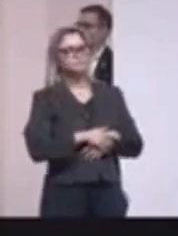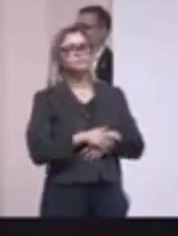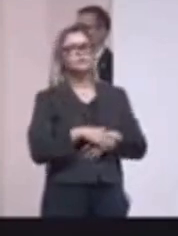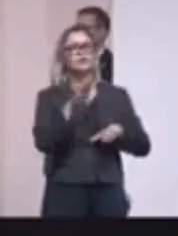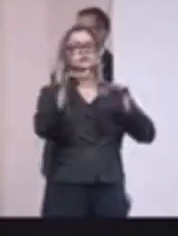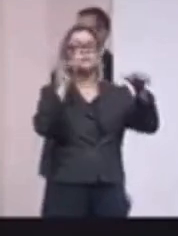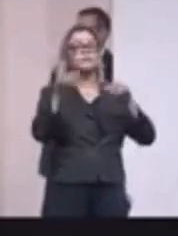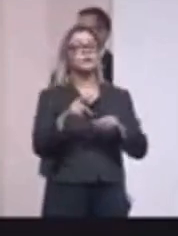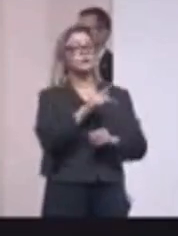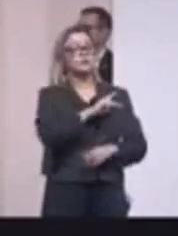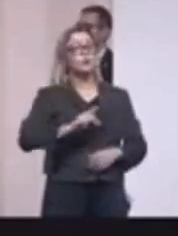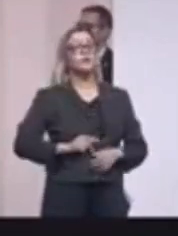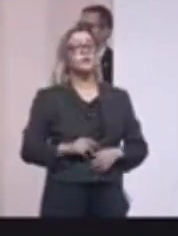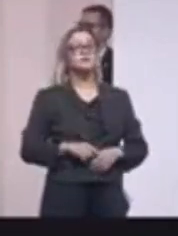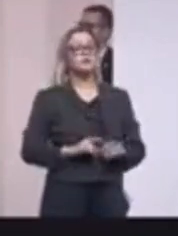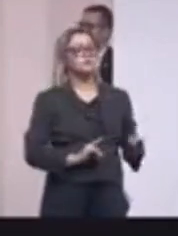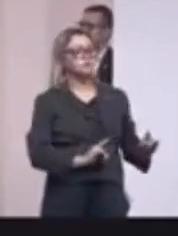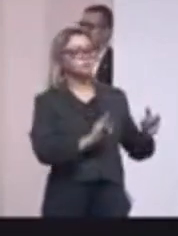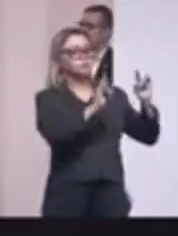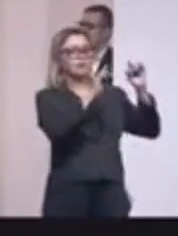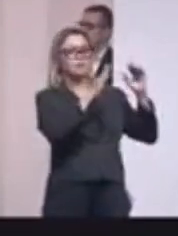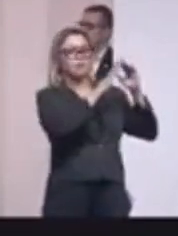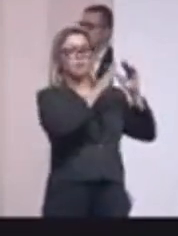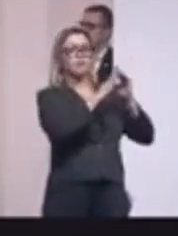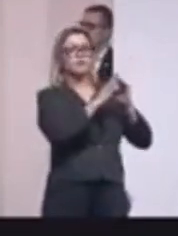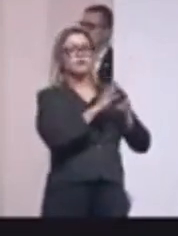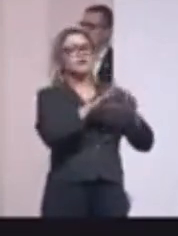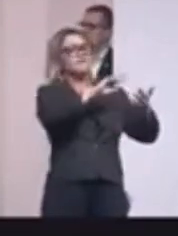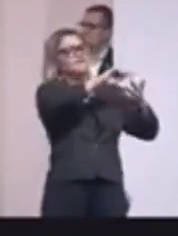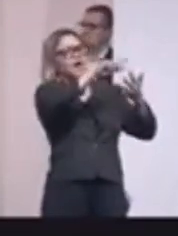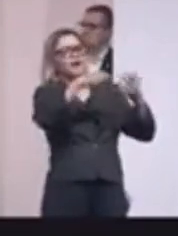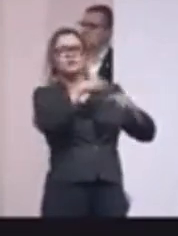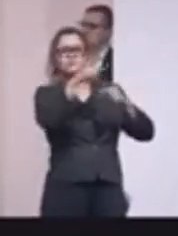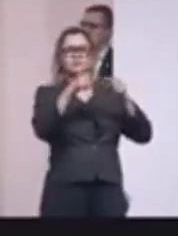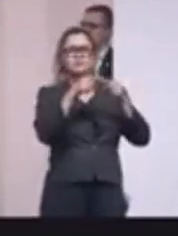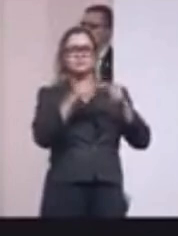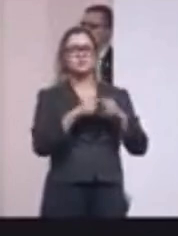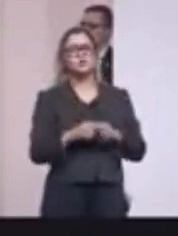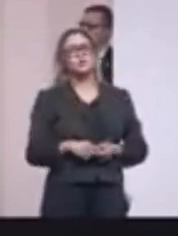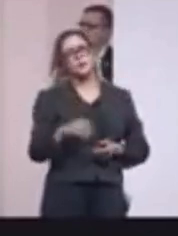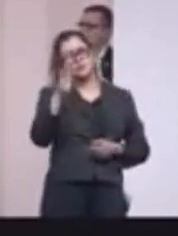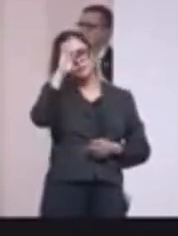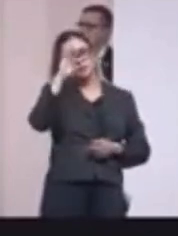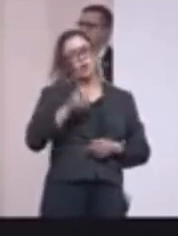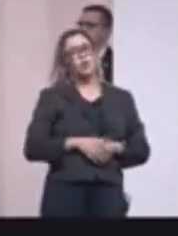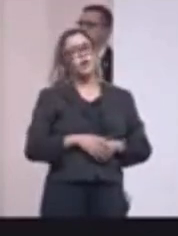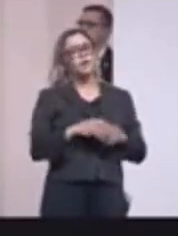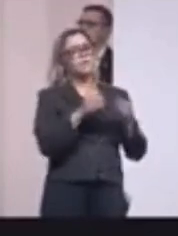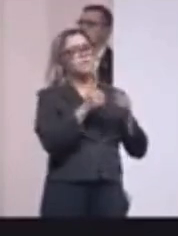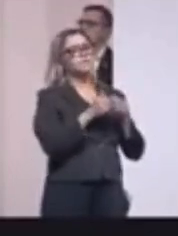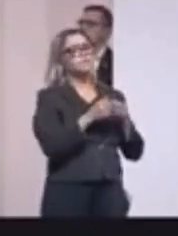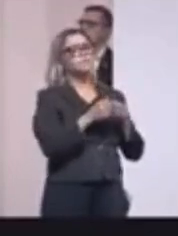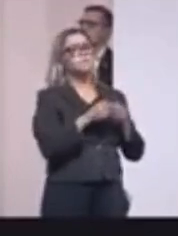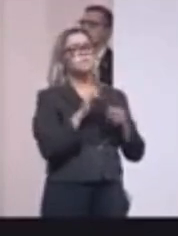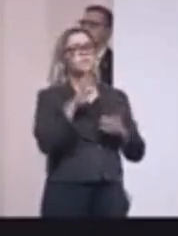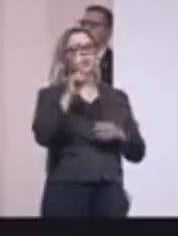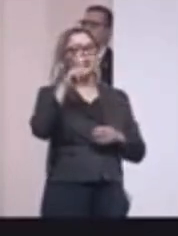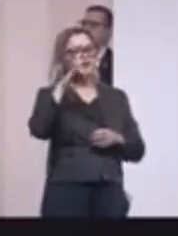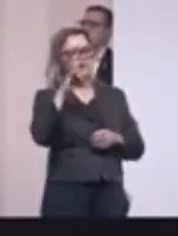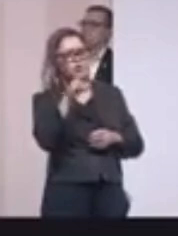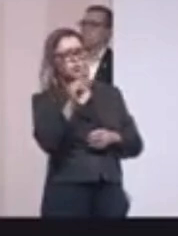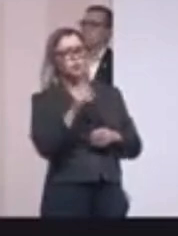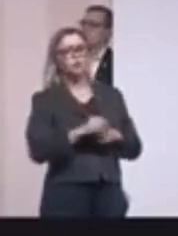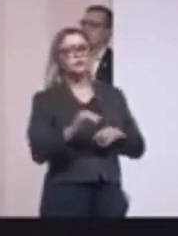chamamento público para adquirir imóveis no centro, com várias finalidades, uma delas é a desmobilização do moinho, que tem uma questão